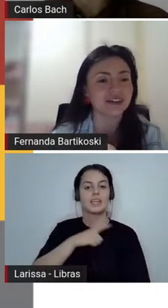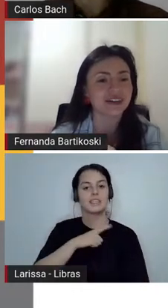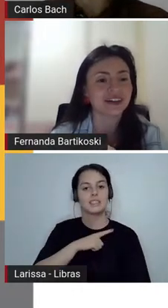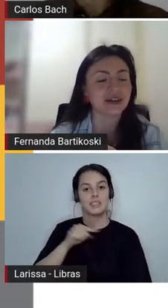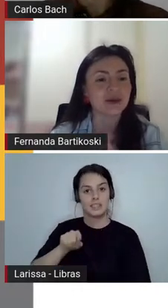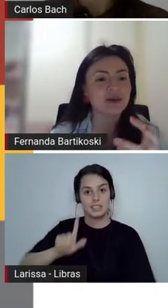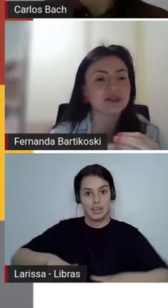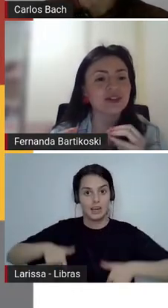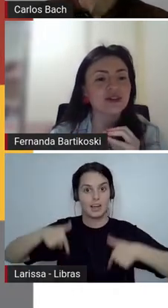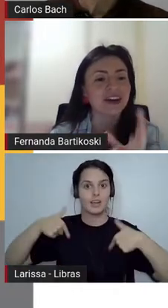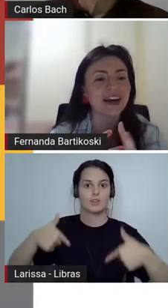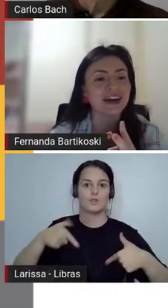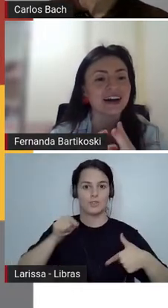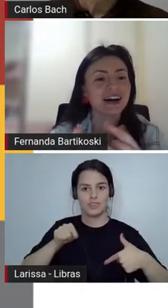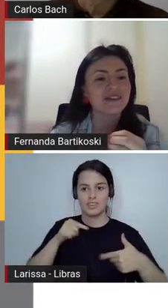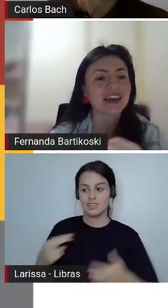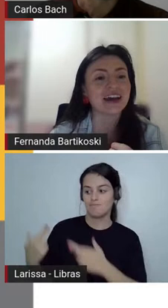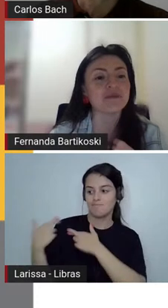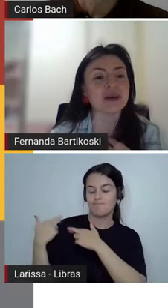leitura. Eu não consigo